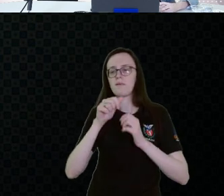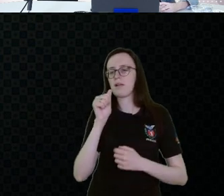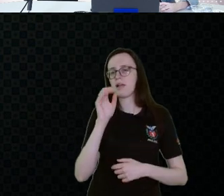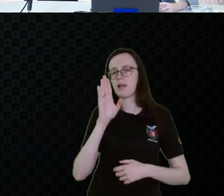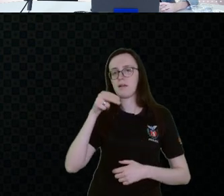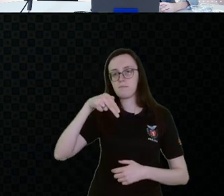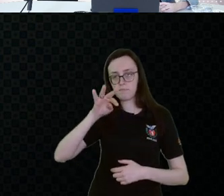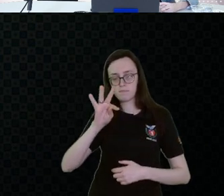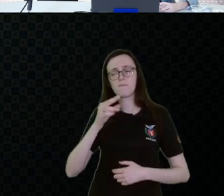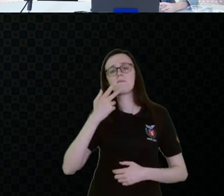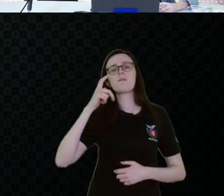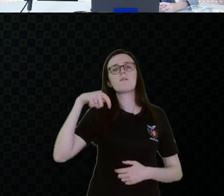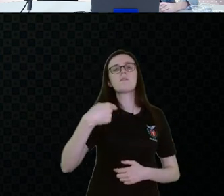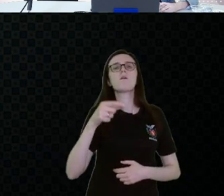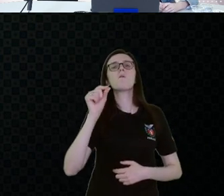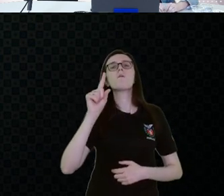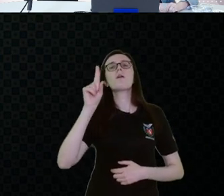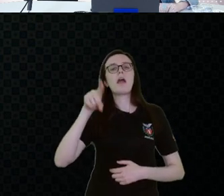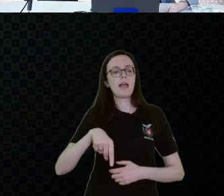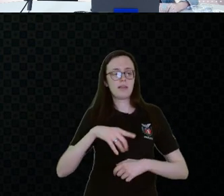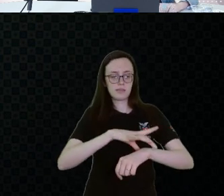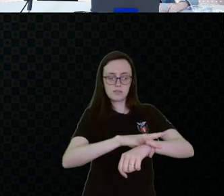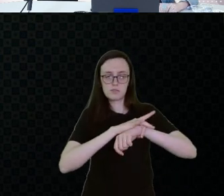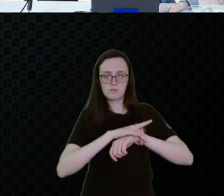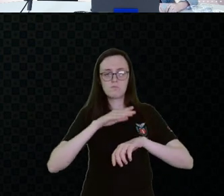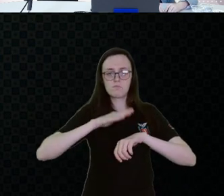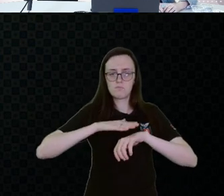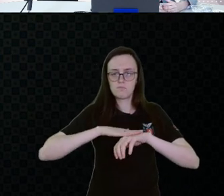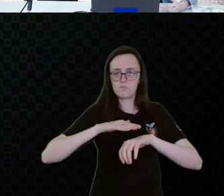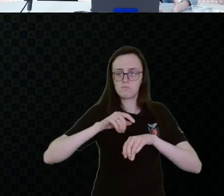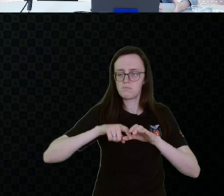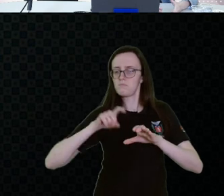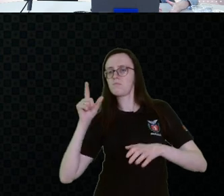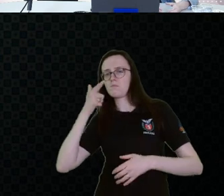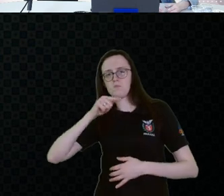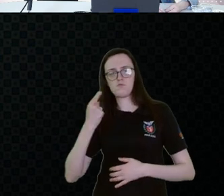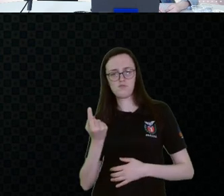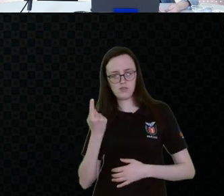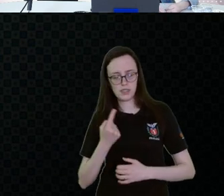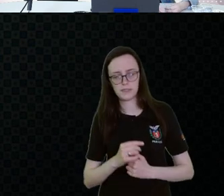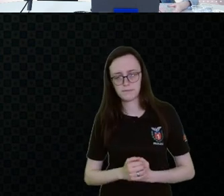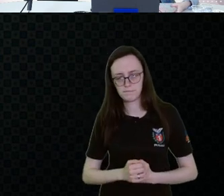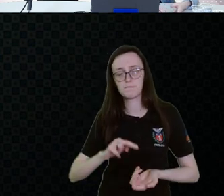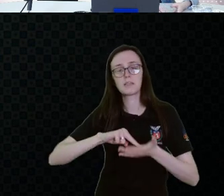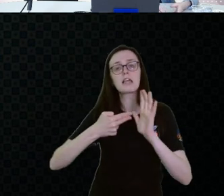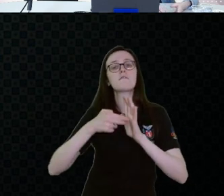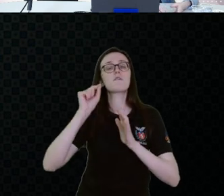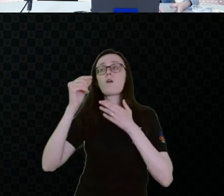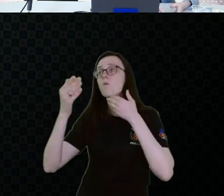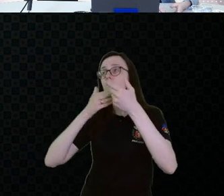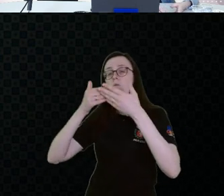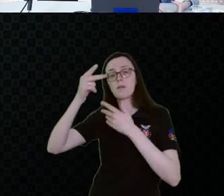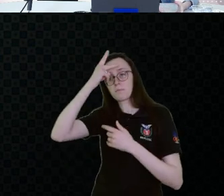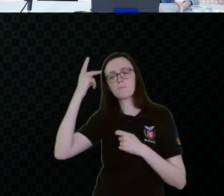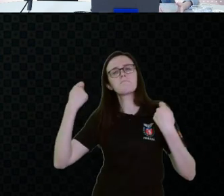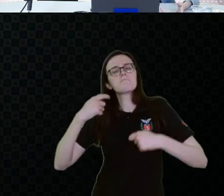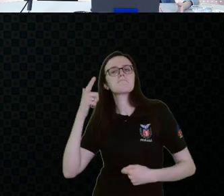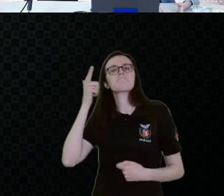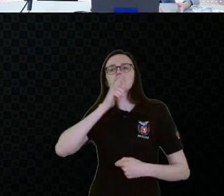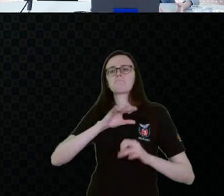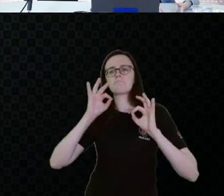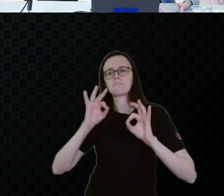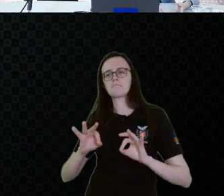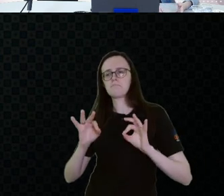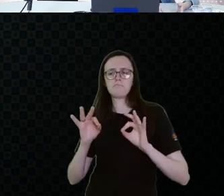onde fala da condição de segurança e autonomia. Então, qualquer pessoa tem que realizar, conseguir realizar